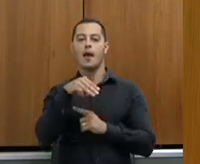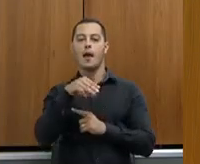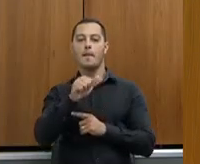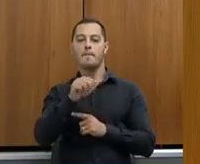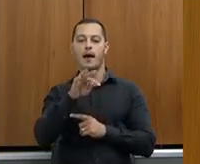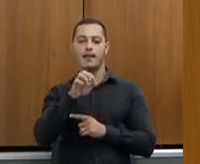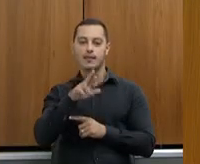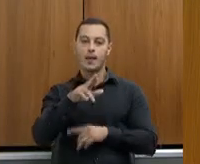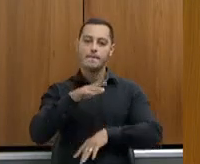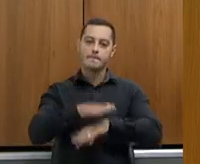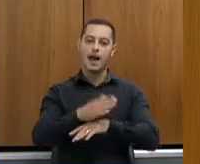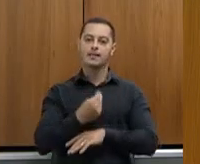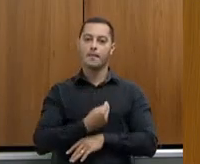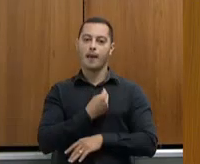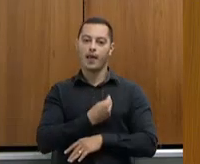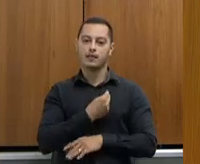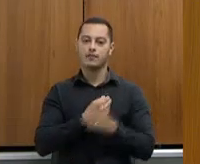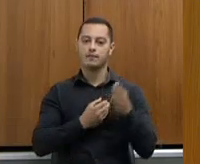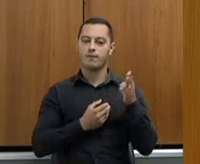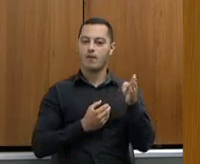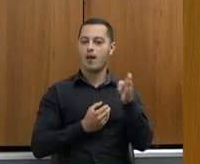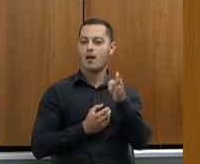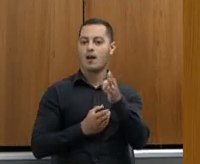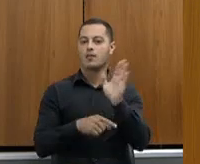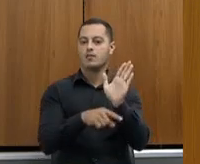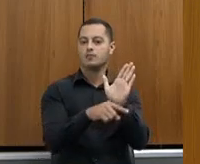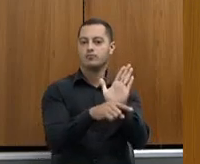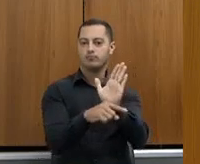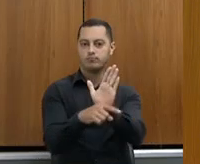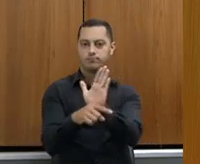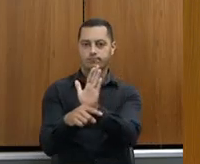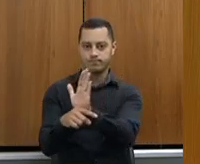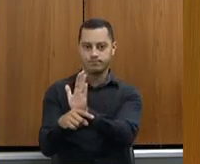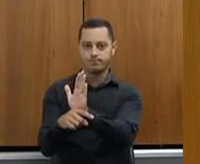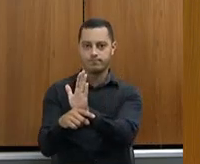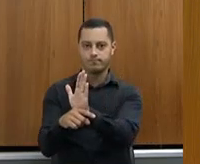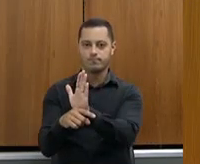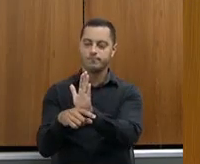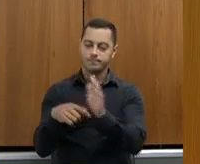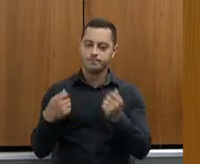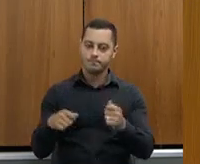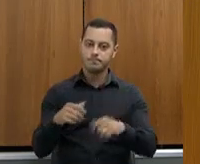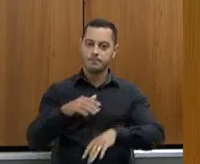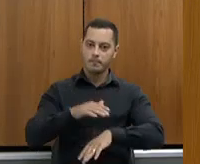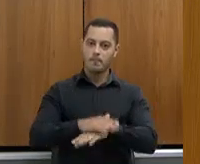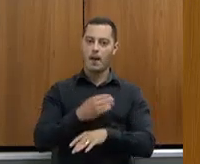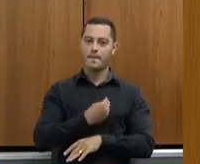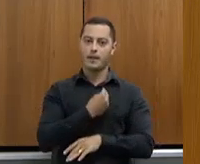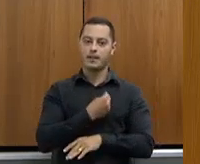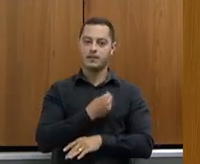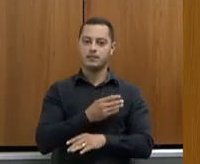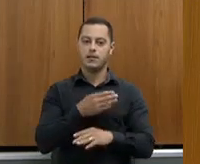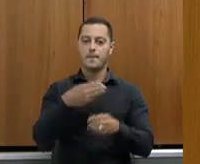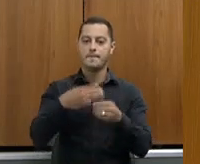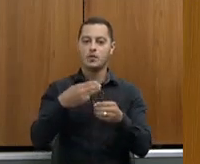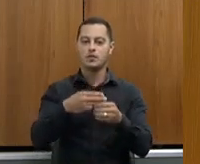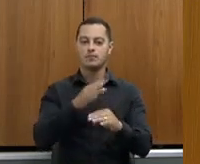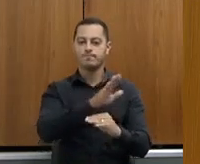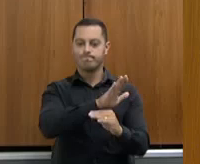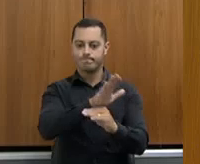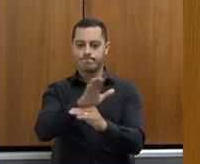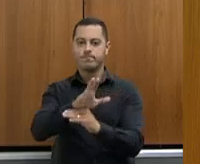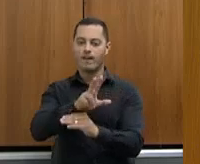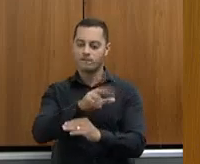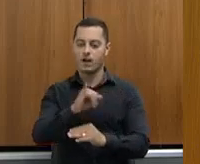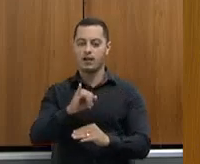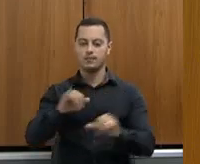das limitações de pessoal, mas realmente a Emater mais presente nos municípios vai fazer uma diferença